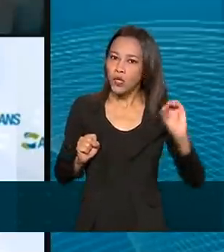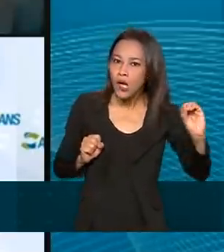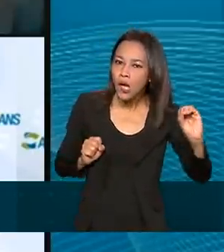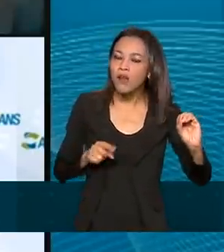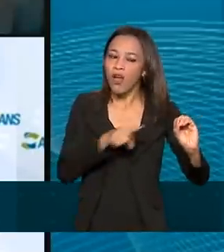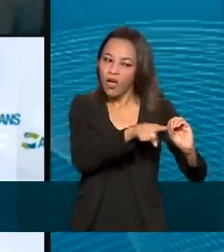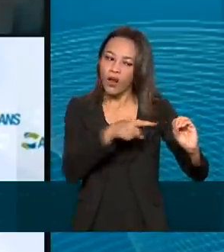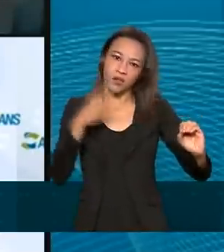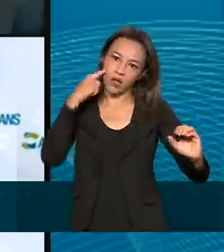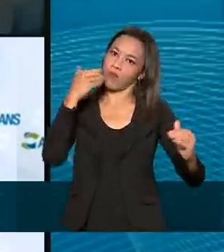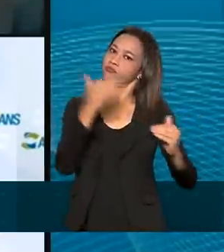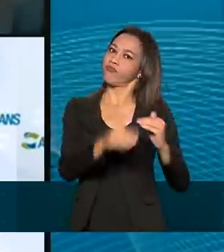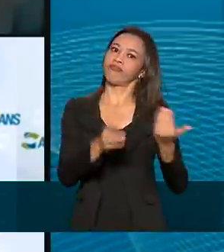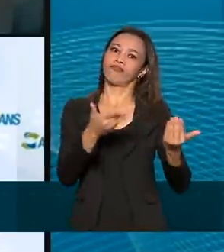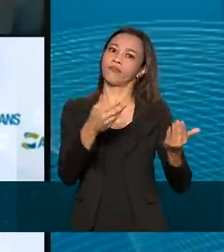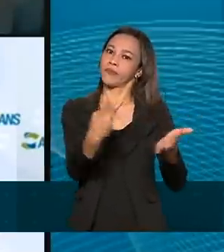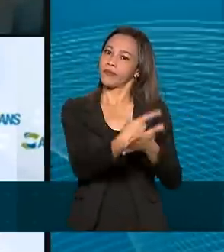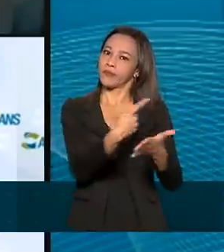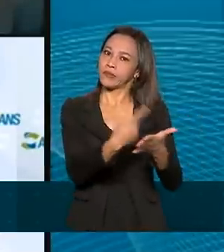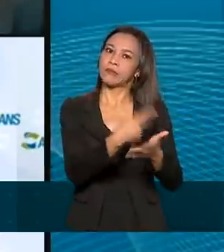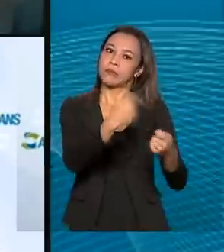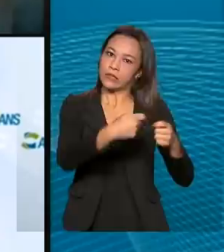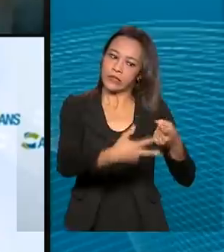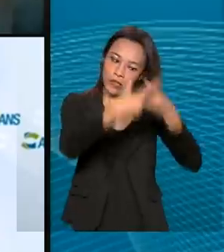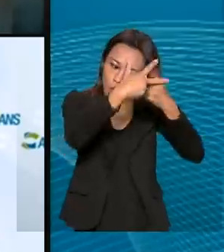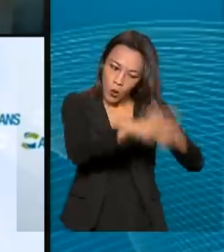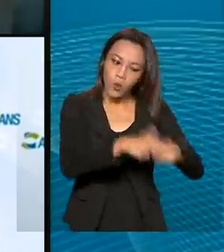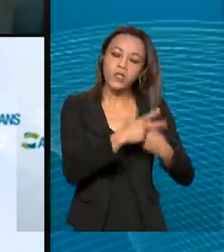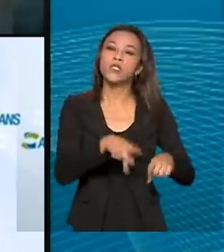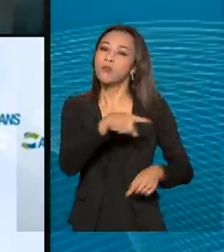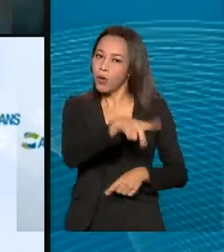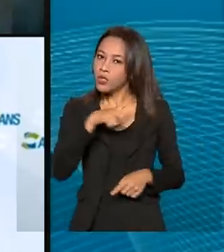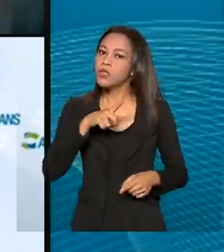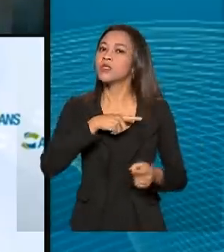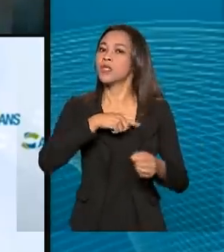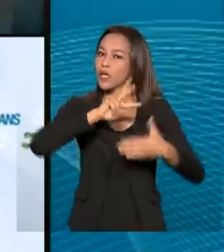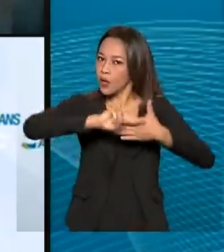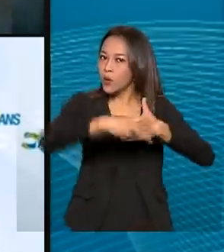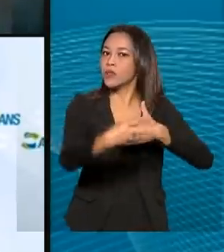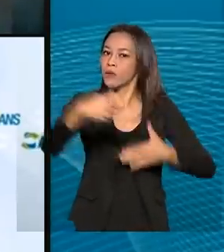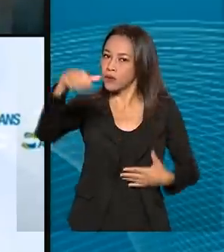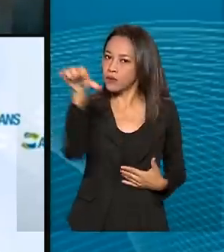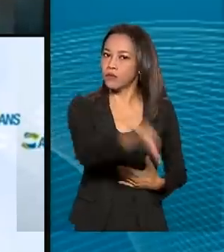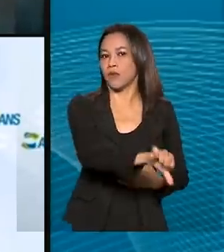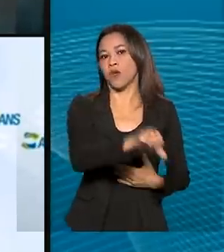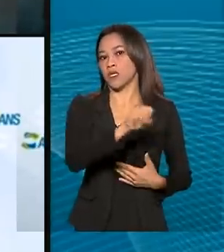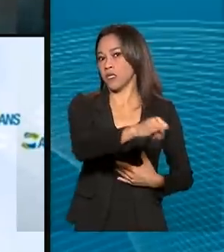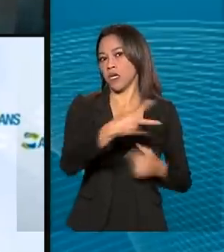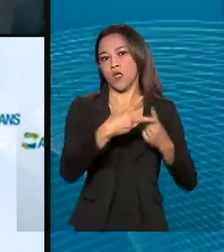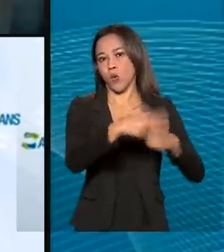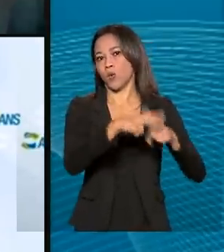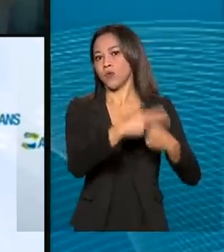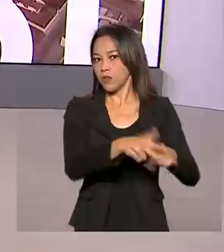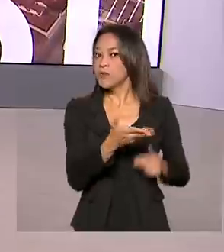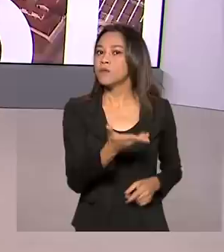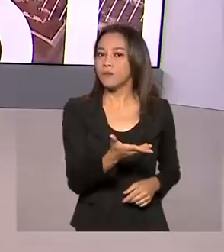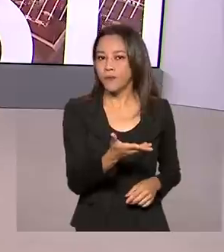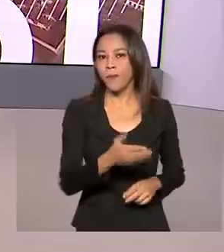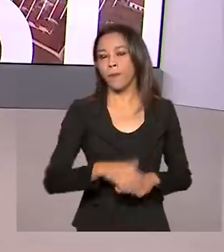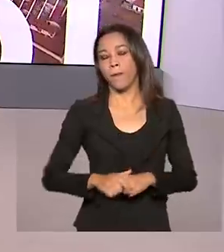ela estará em desacordo com a regulamentação e poderá sofrer as penalidades cabíveis após a apuração da infração.